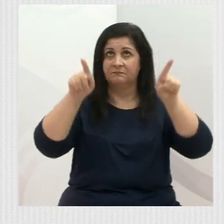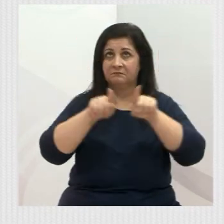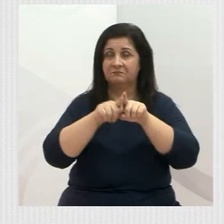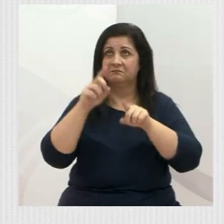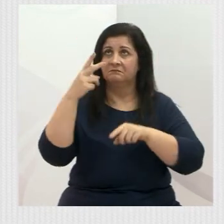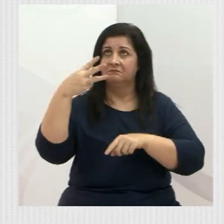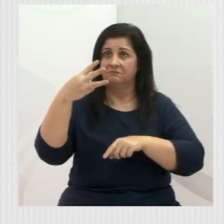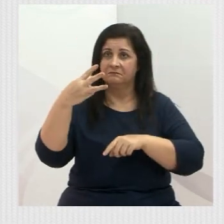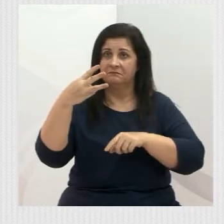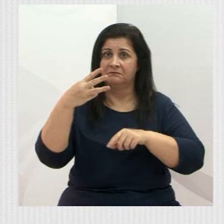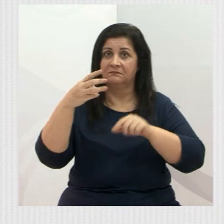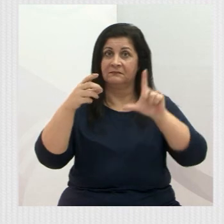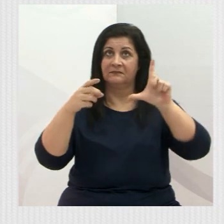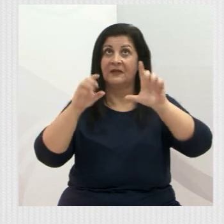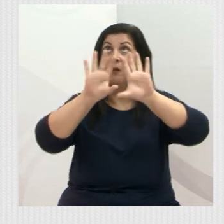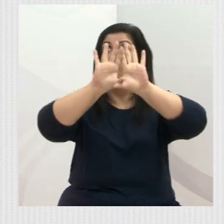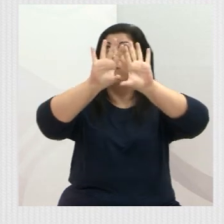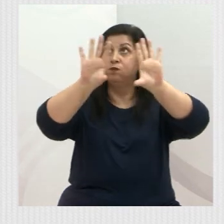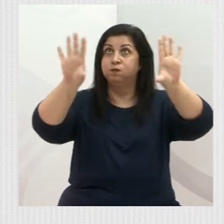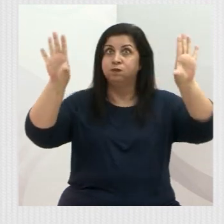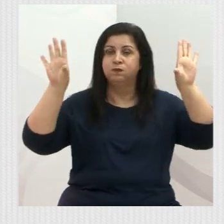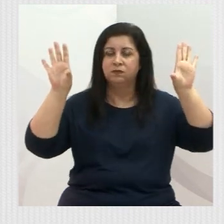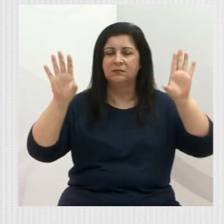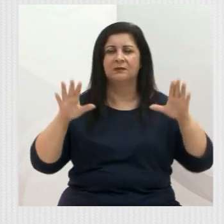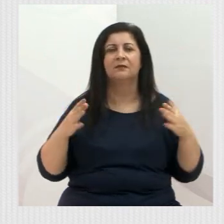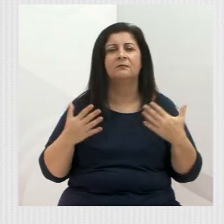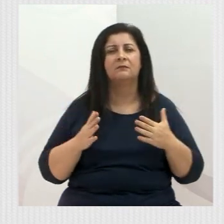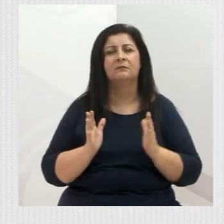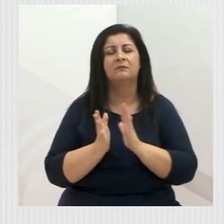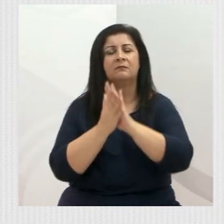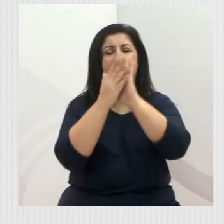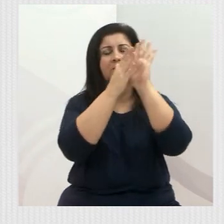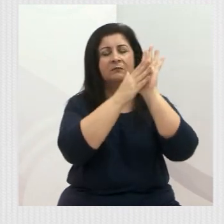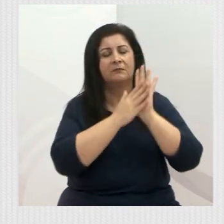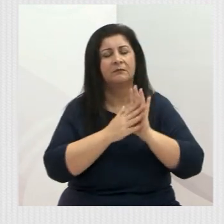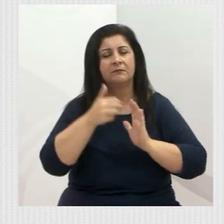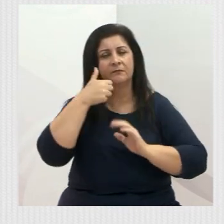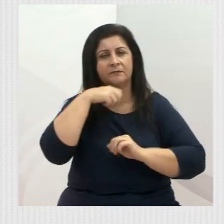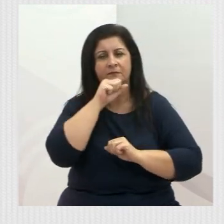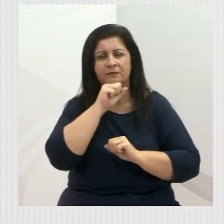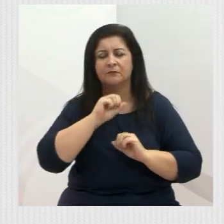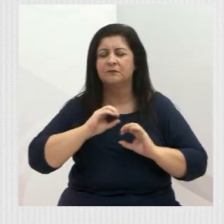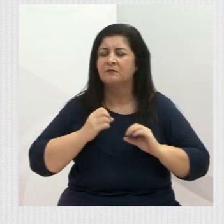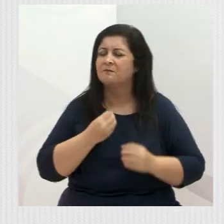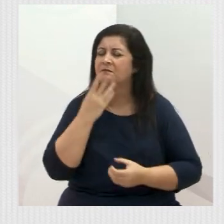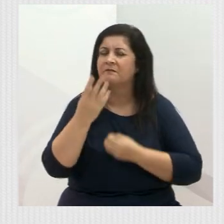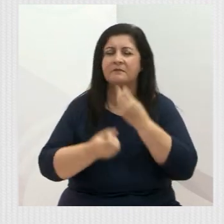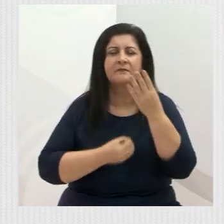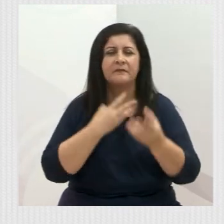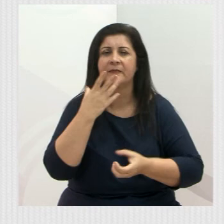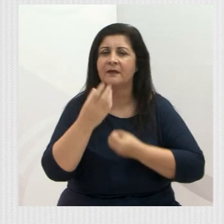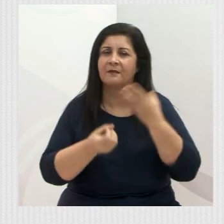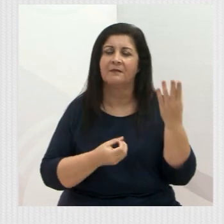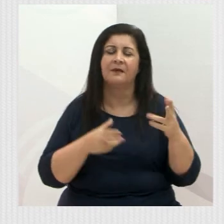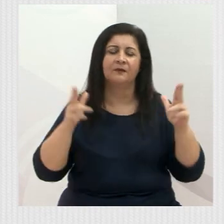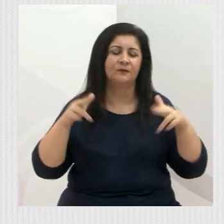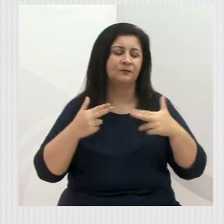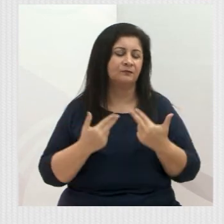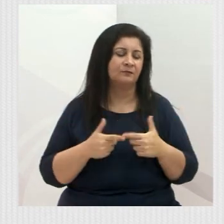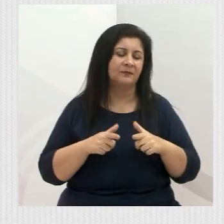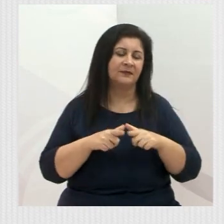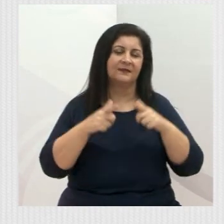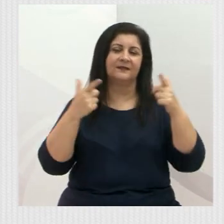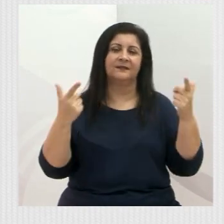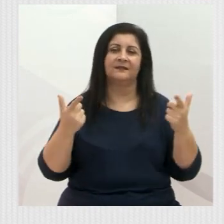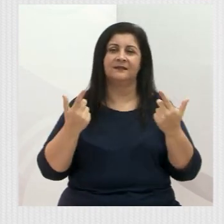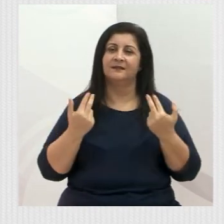cabe o infinito. Para louvar a nossa mãe, todo o bem que se disser nunca há de ser tão grande como o